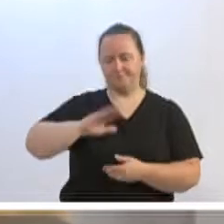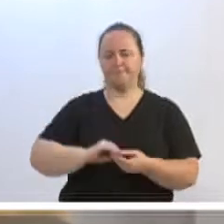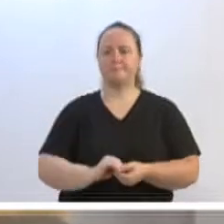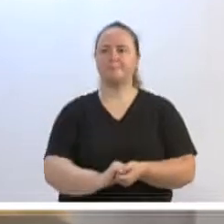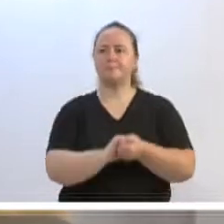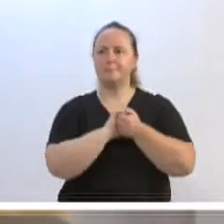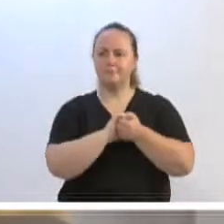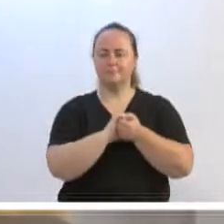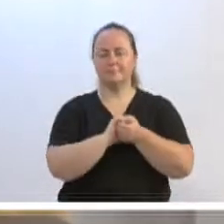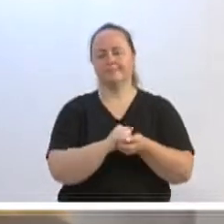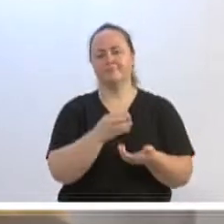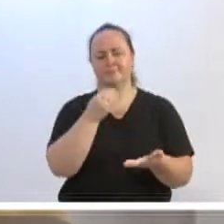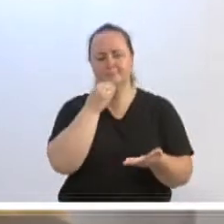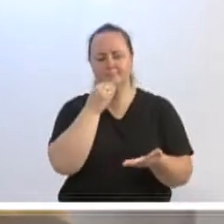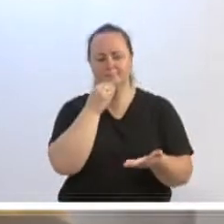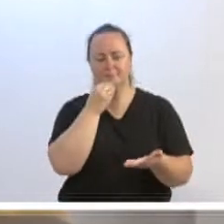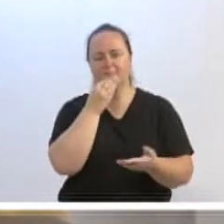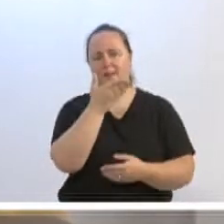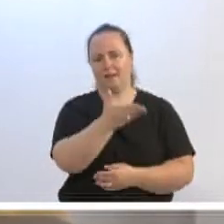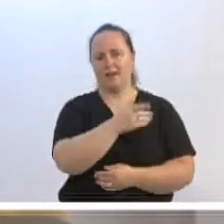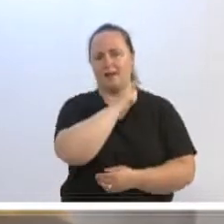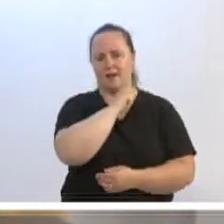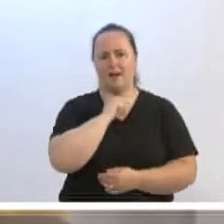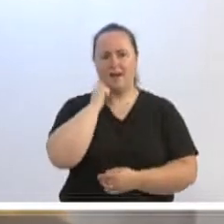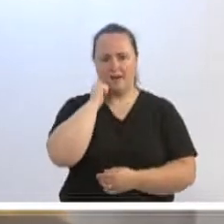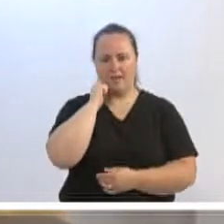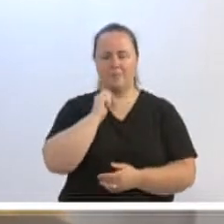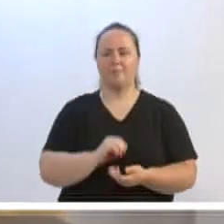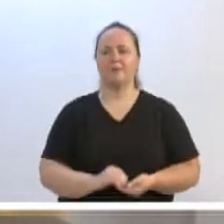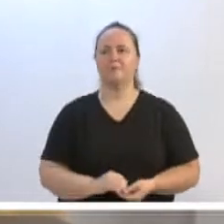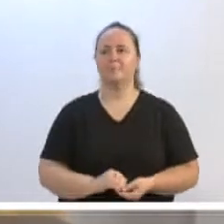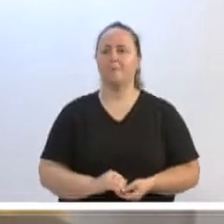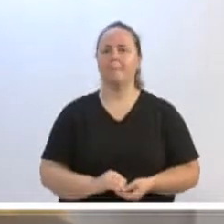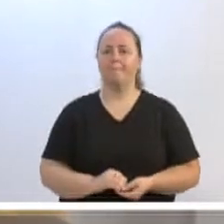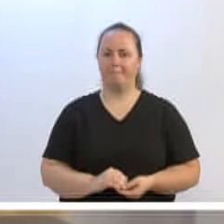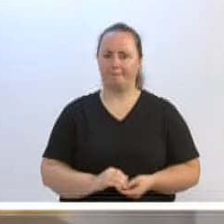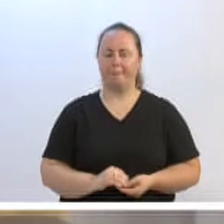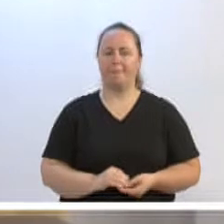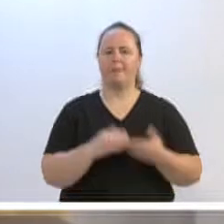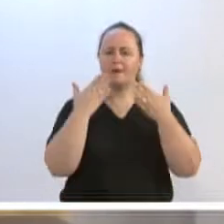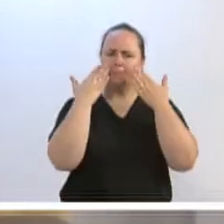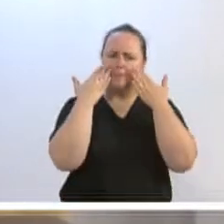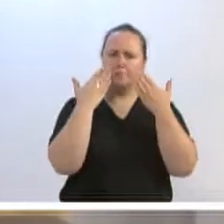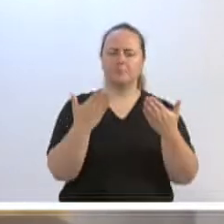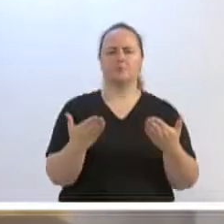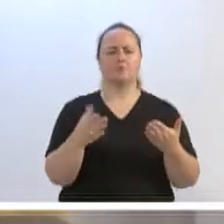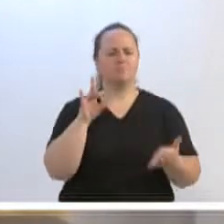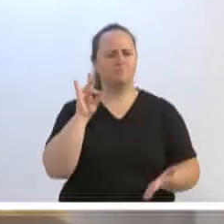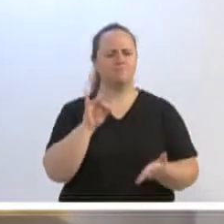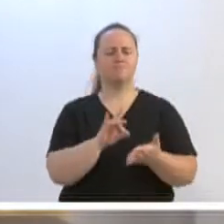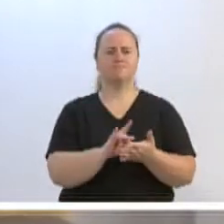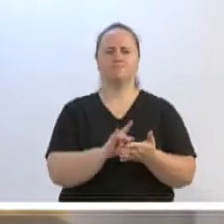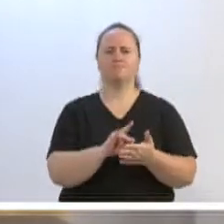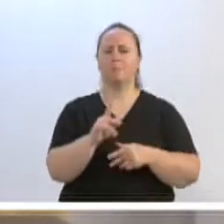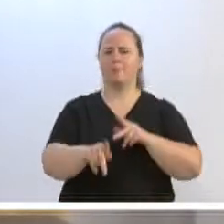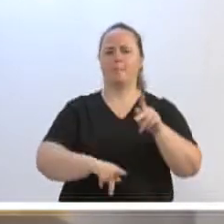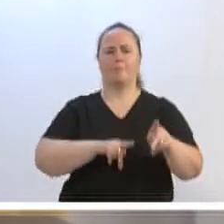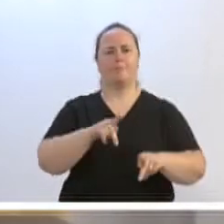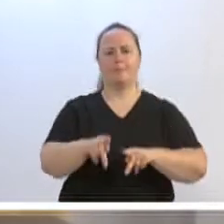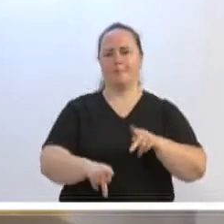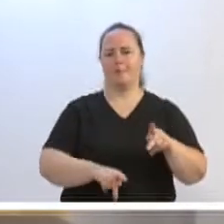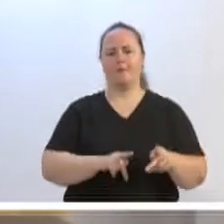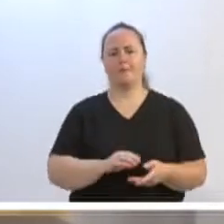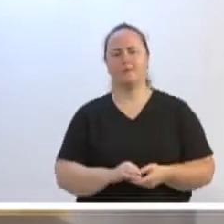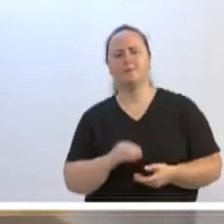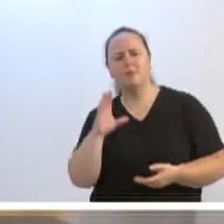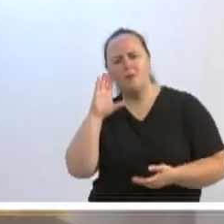em especial, obviamente, o vereador Ricardo Alba, que foi realmente a expressão, foi o que o povo quis, a voz do povo é a voz de Deus, e